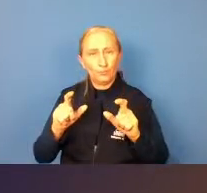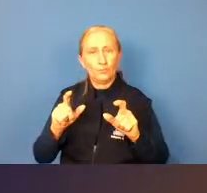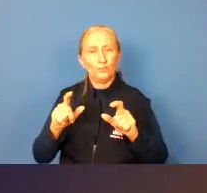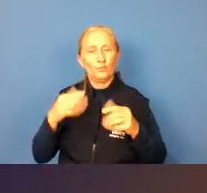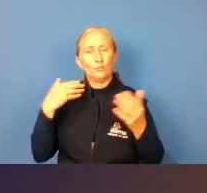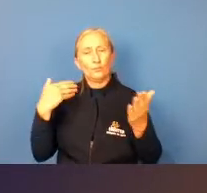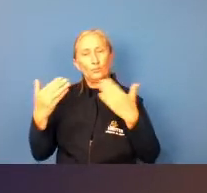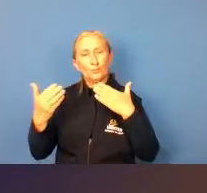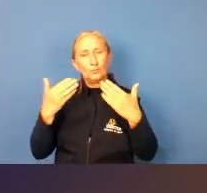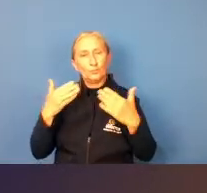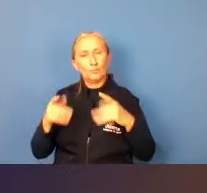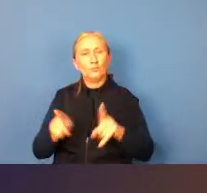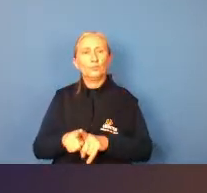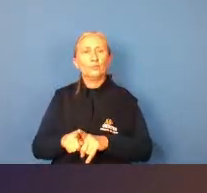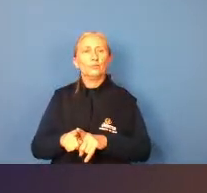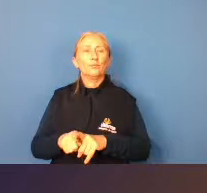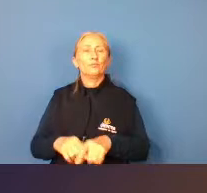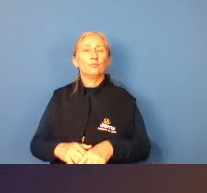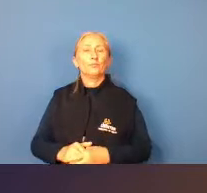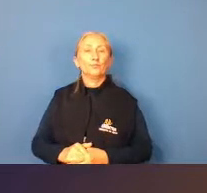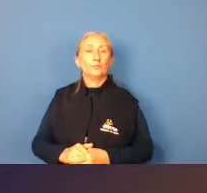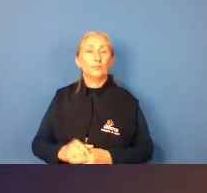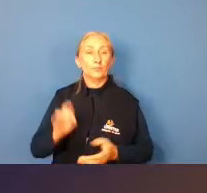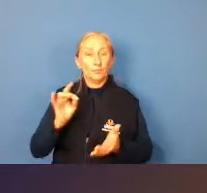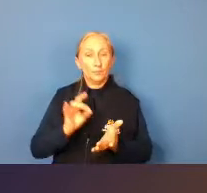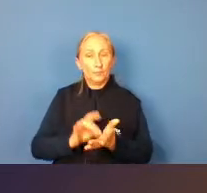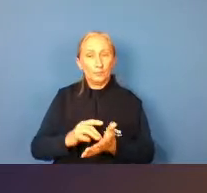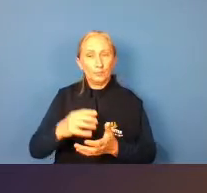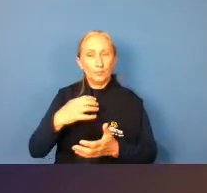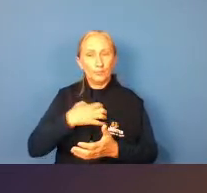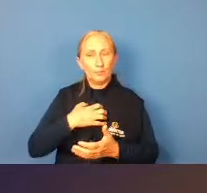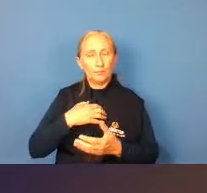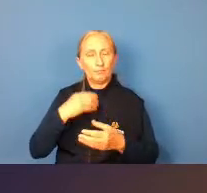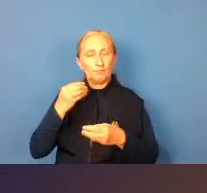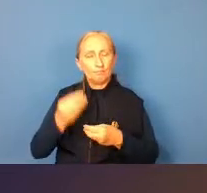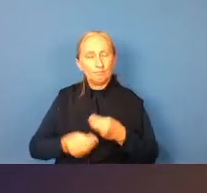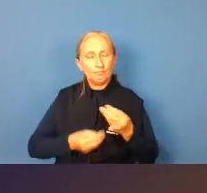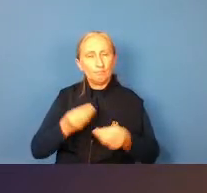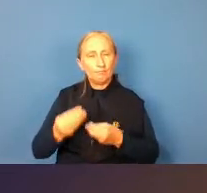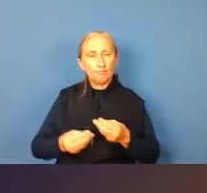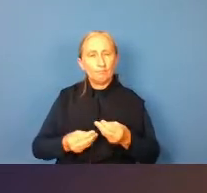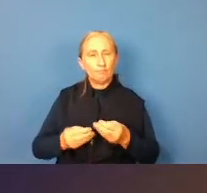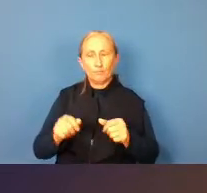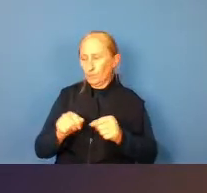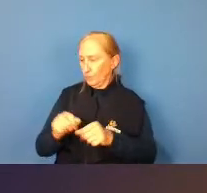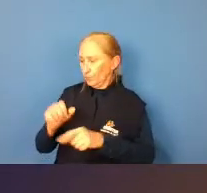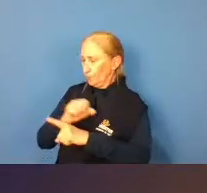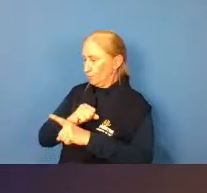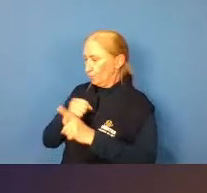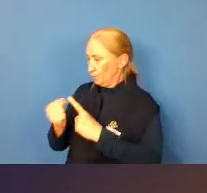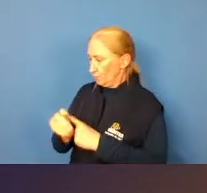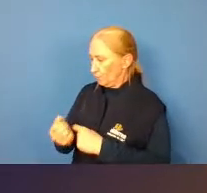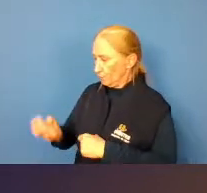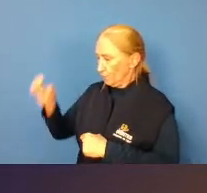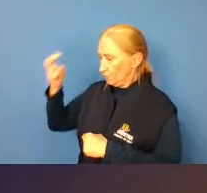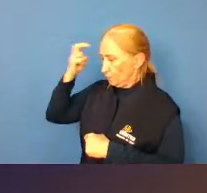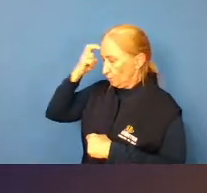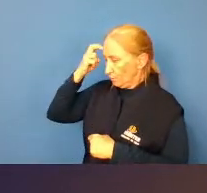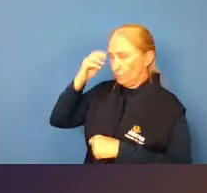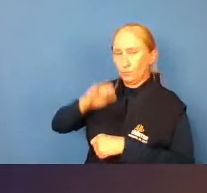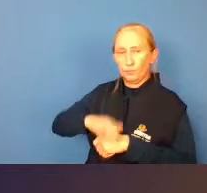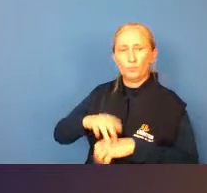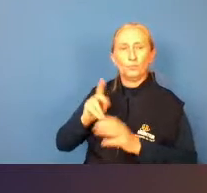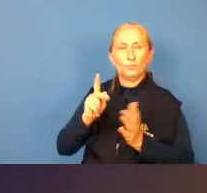debate realmente a gente sempre cai numa questão social cultural na